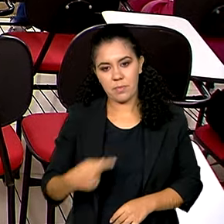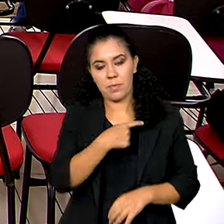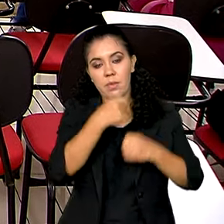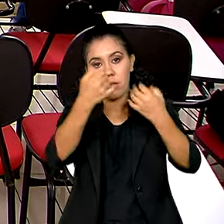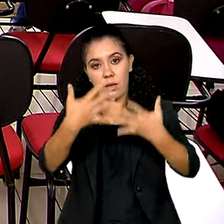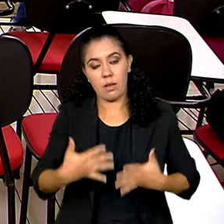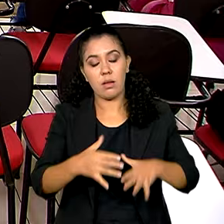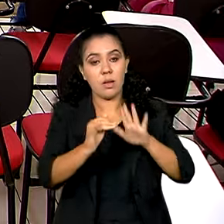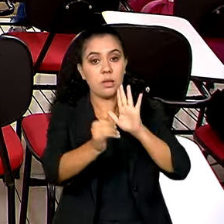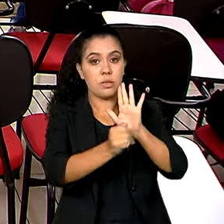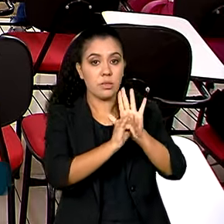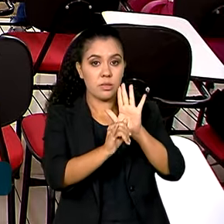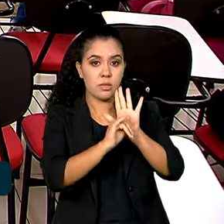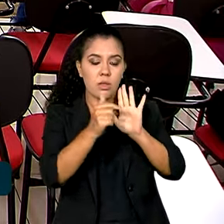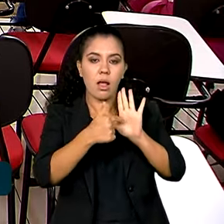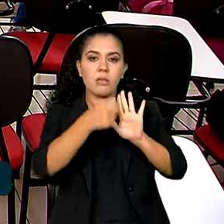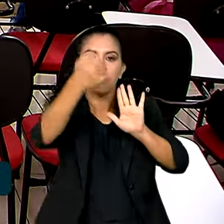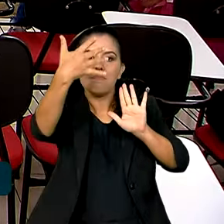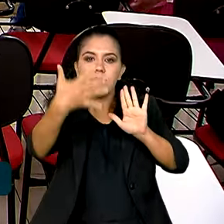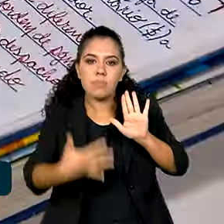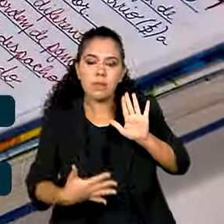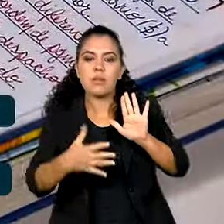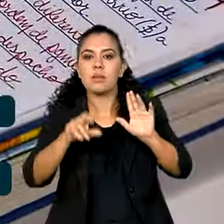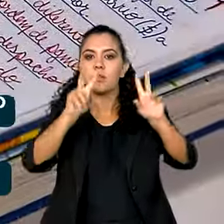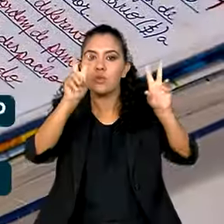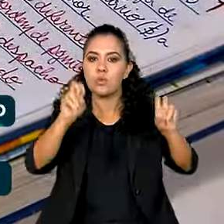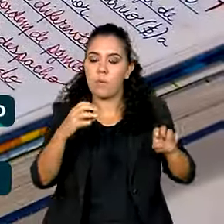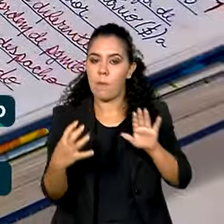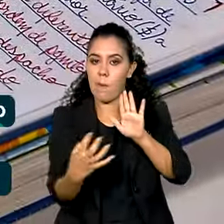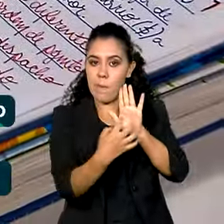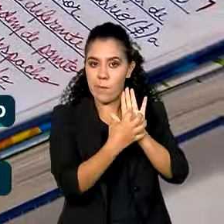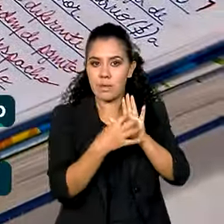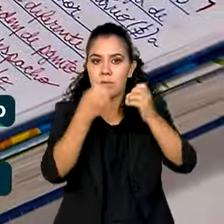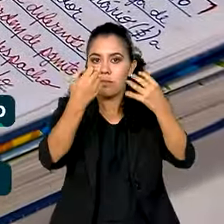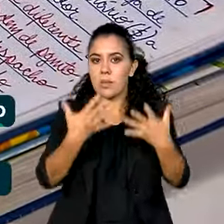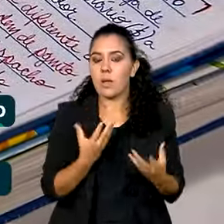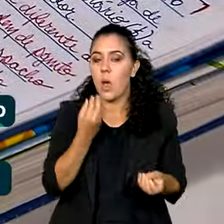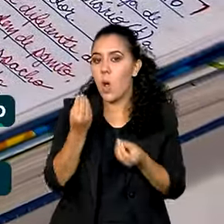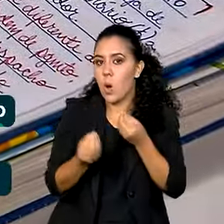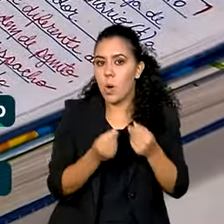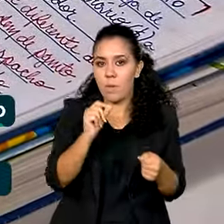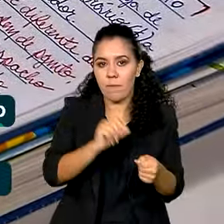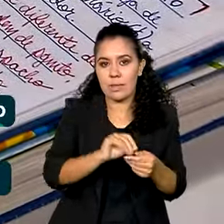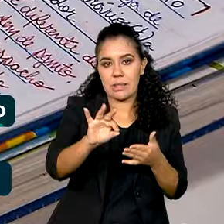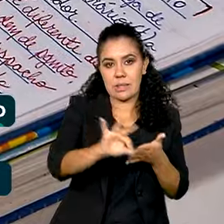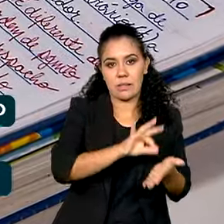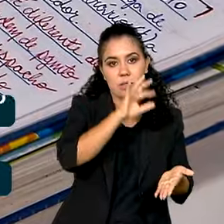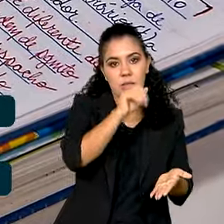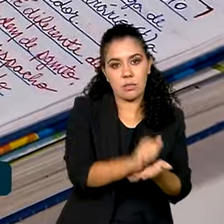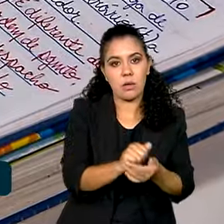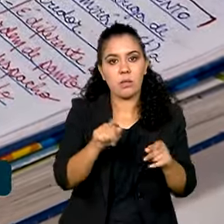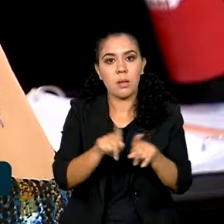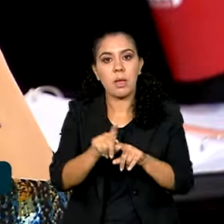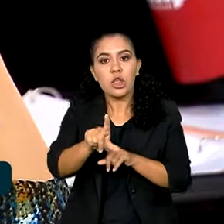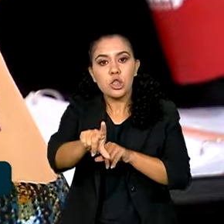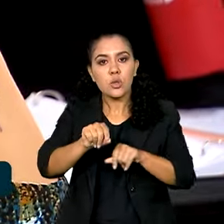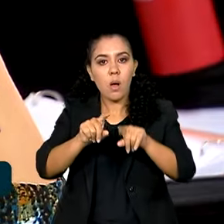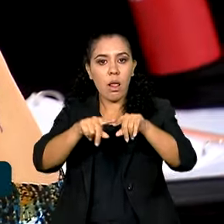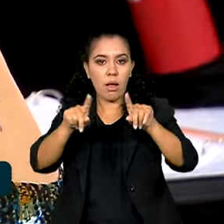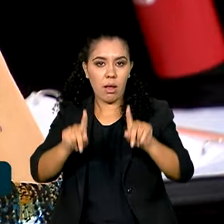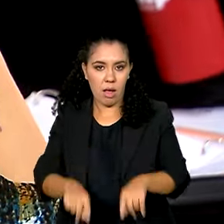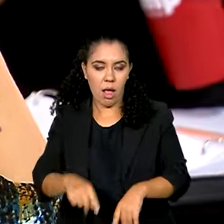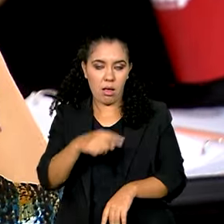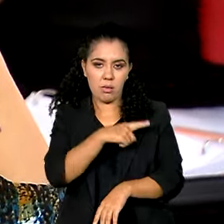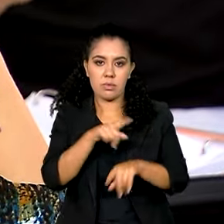trazem as instruções para o concurso, explicam como fazer a matrícula e a escolha dos cargos, o